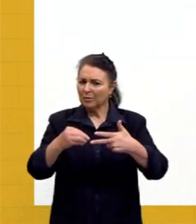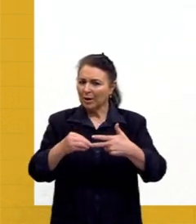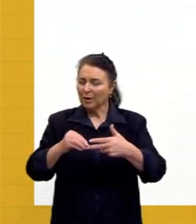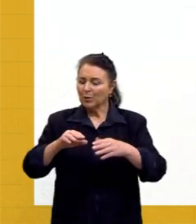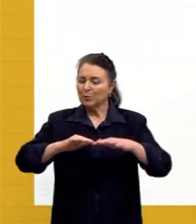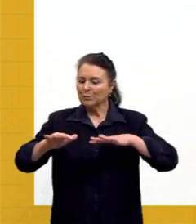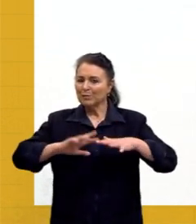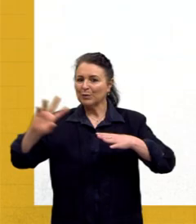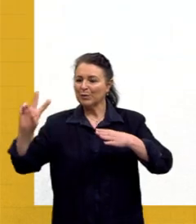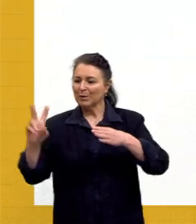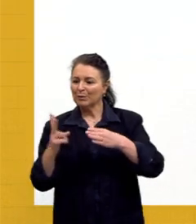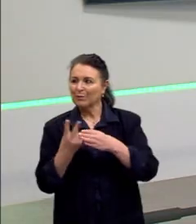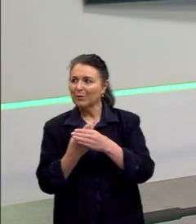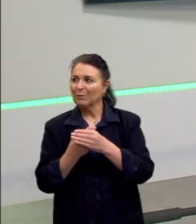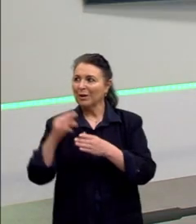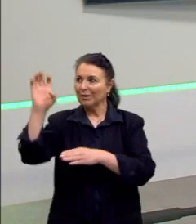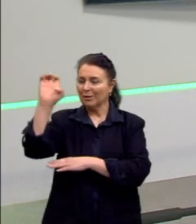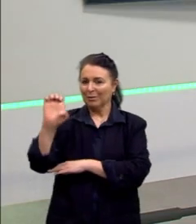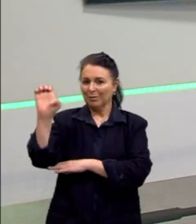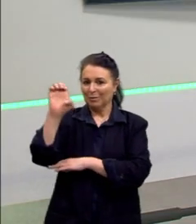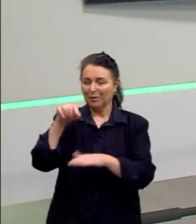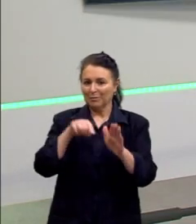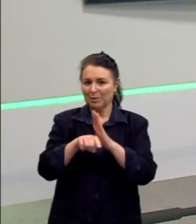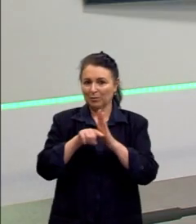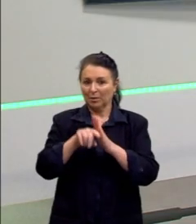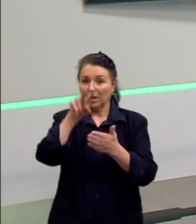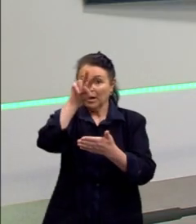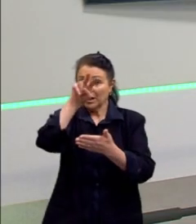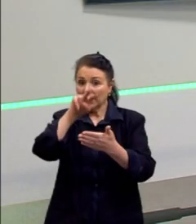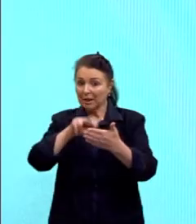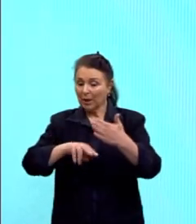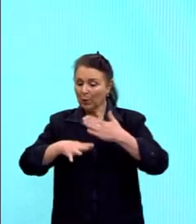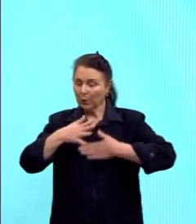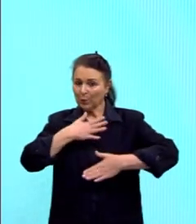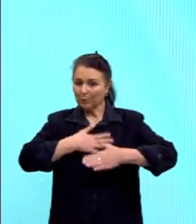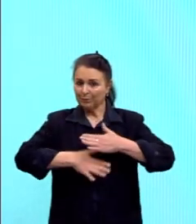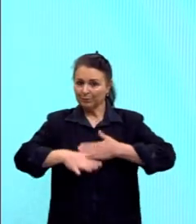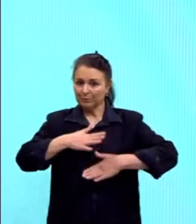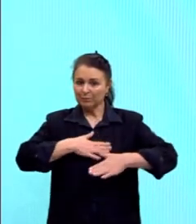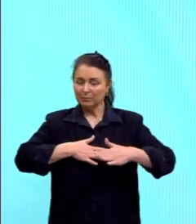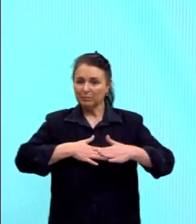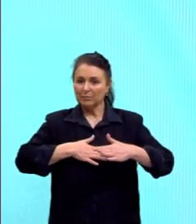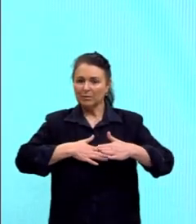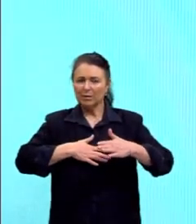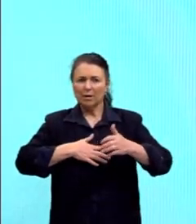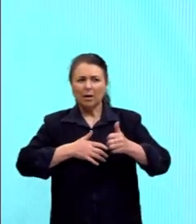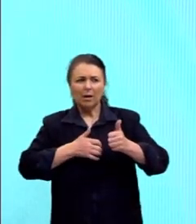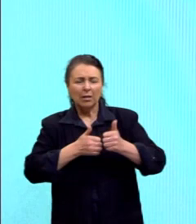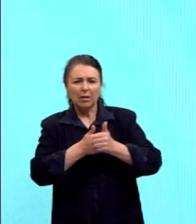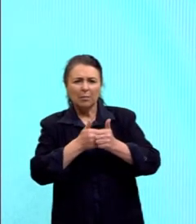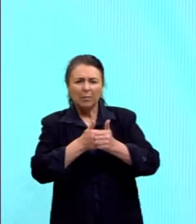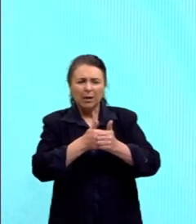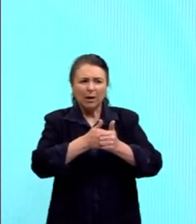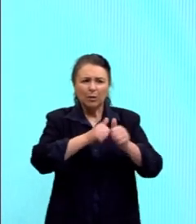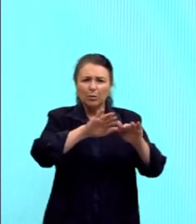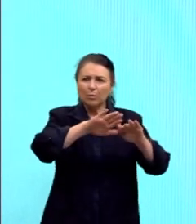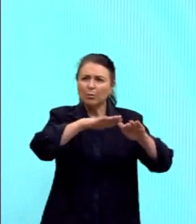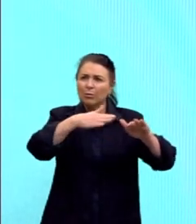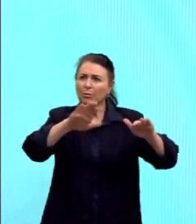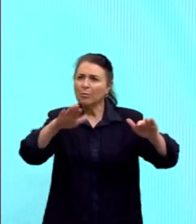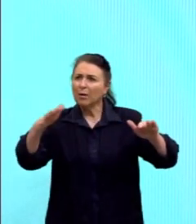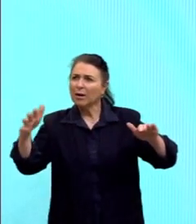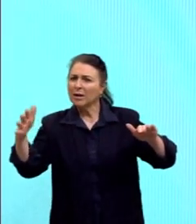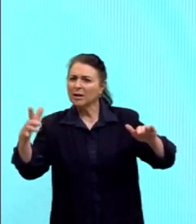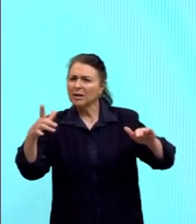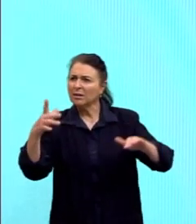em uma questão. Olha só, vamos ler aqui atentamente. Beira amarávamos em alto pelo espelho